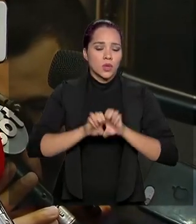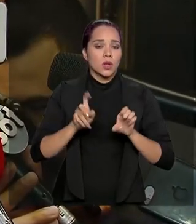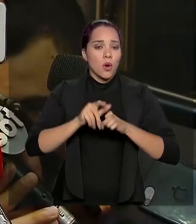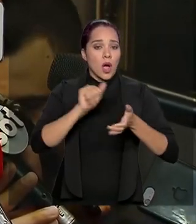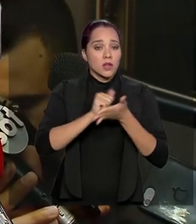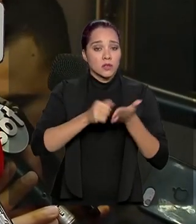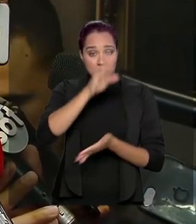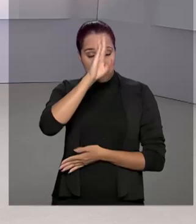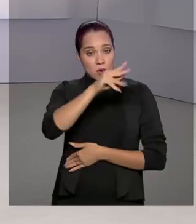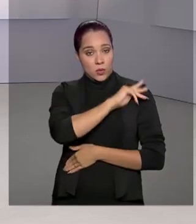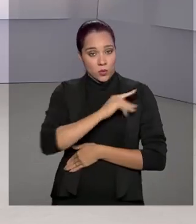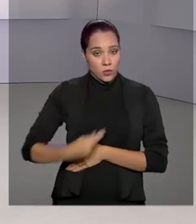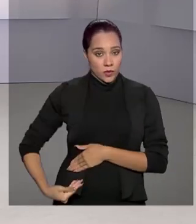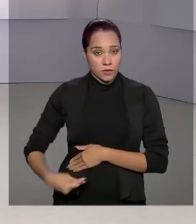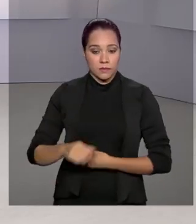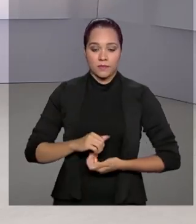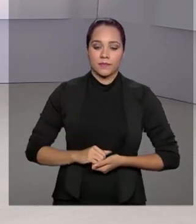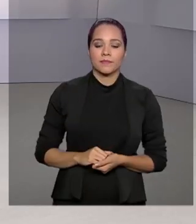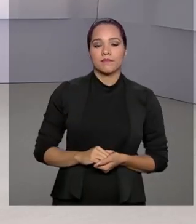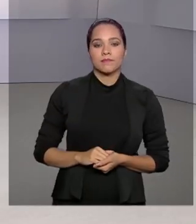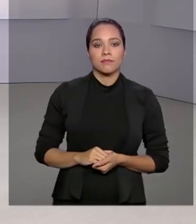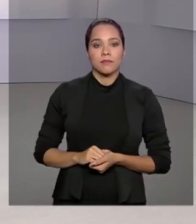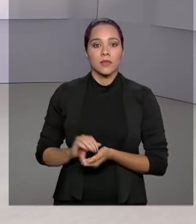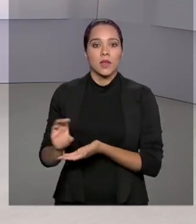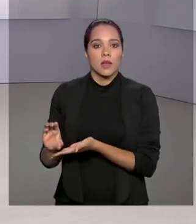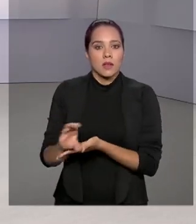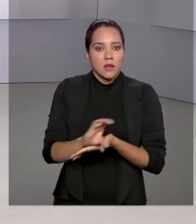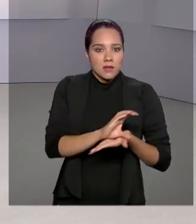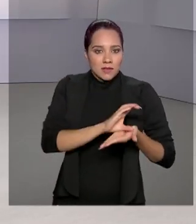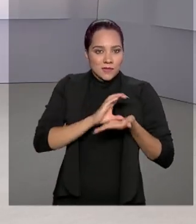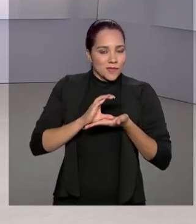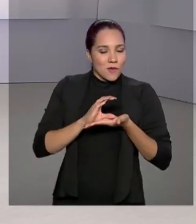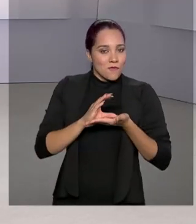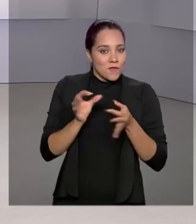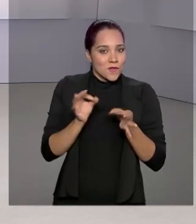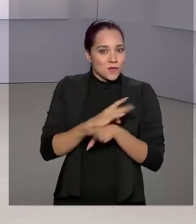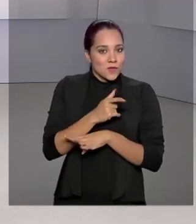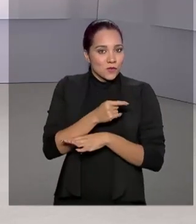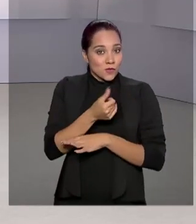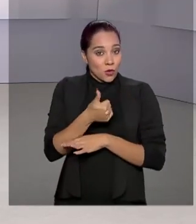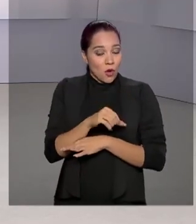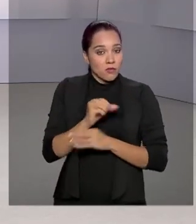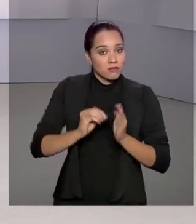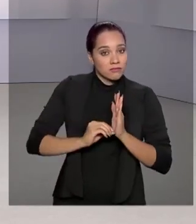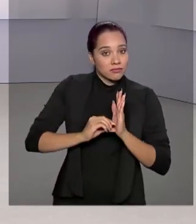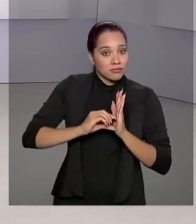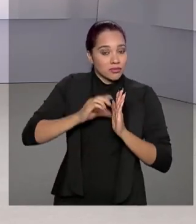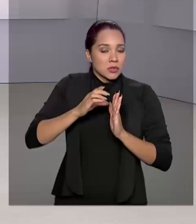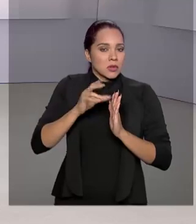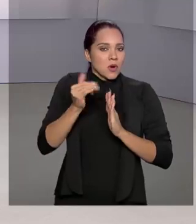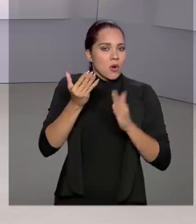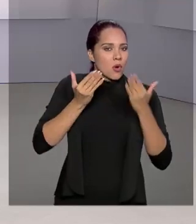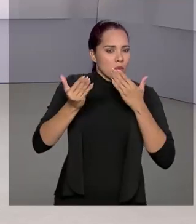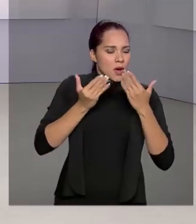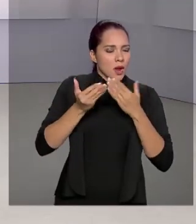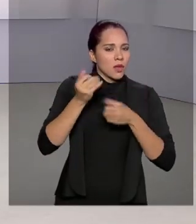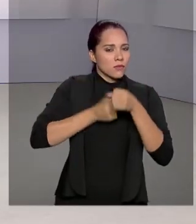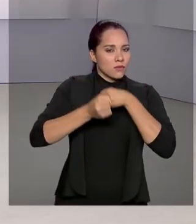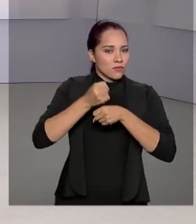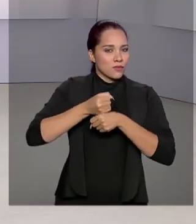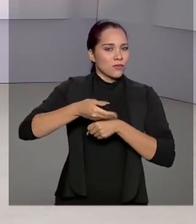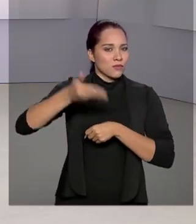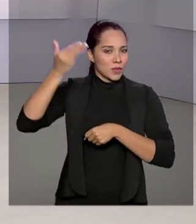prioridade do governo. A arrecadação fechou 2019 com crescimento quando comparada ao ano anterior.